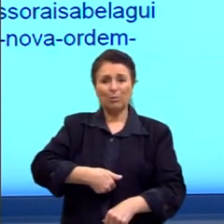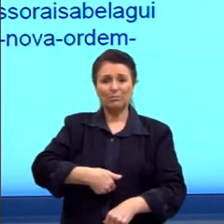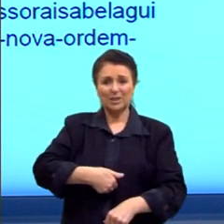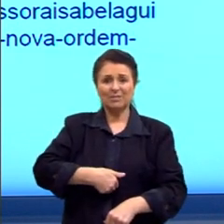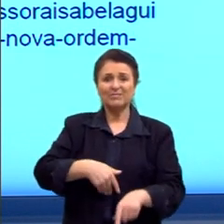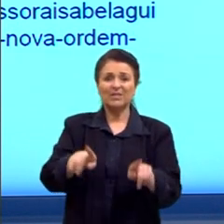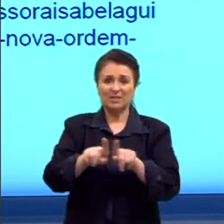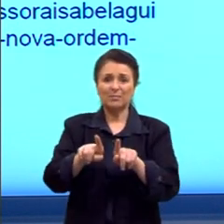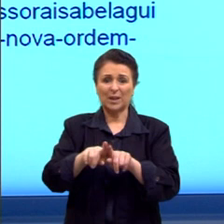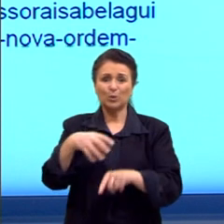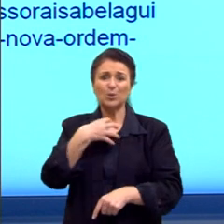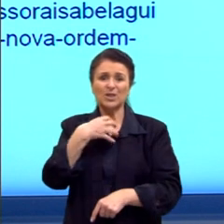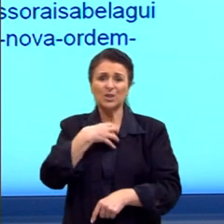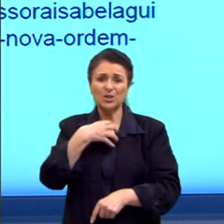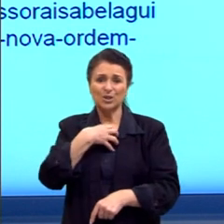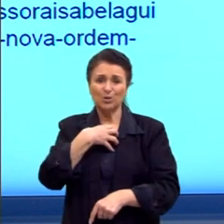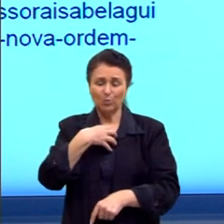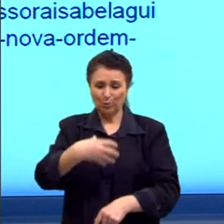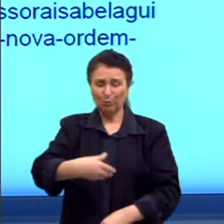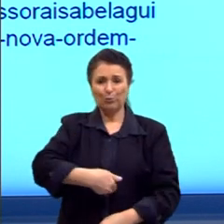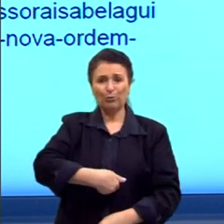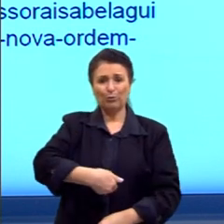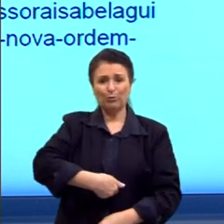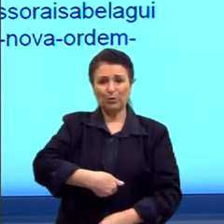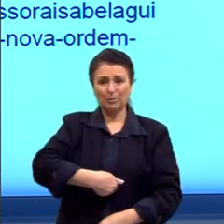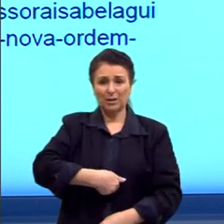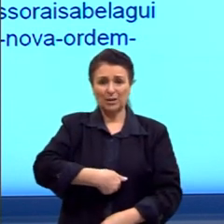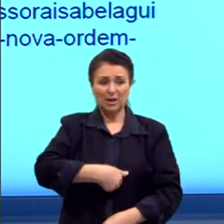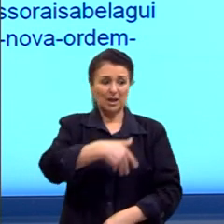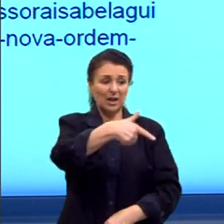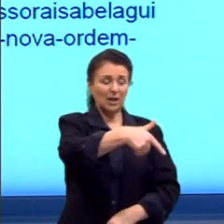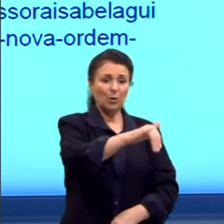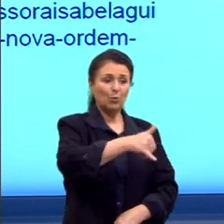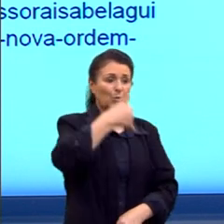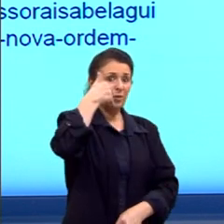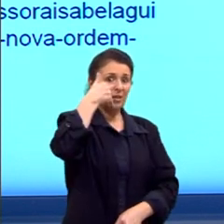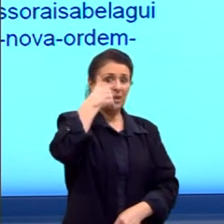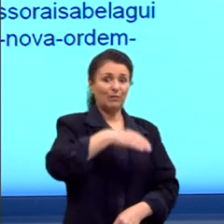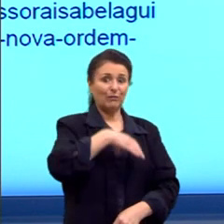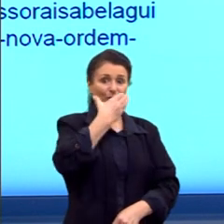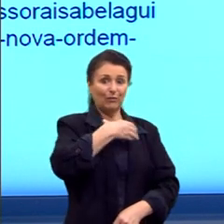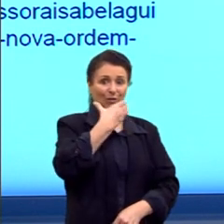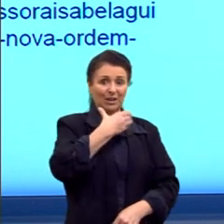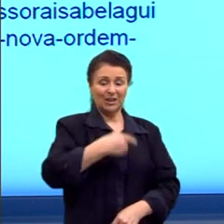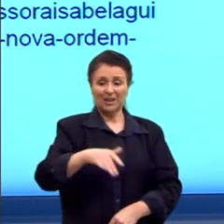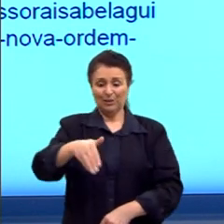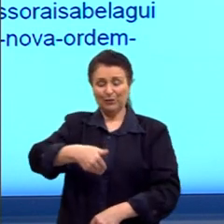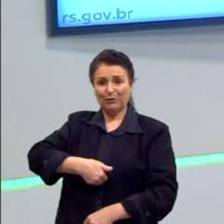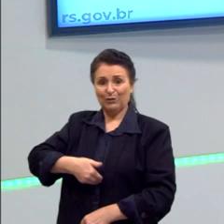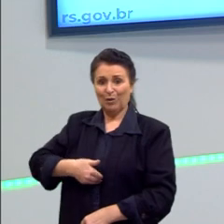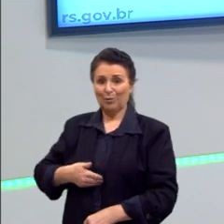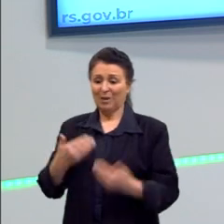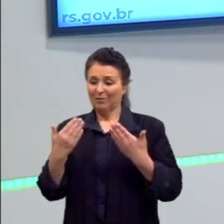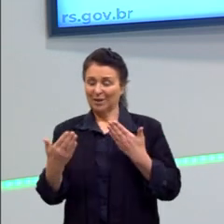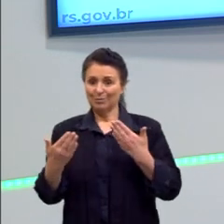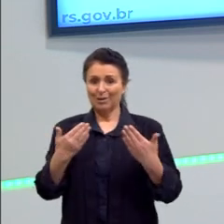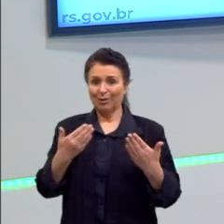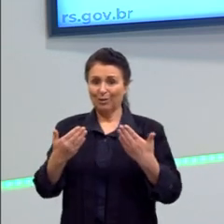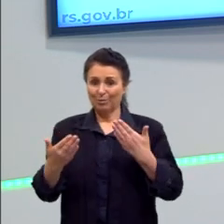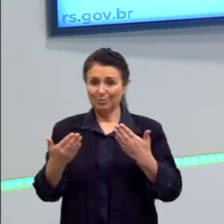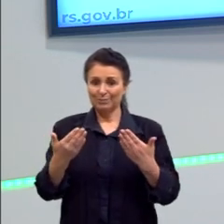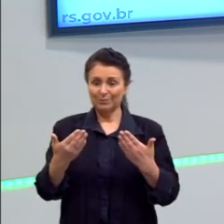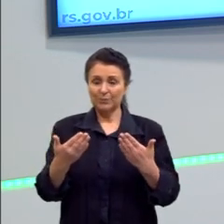barriga com fome. Então, também essas denúncias em relação à globalização. Nós podemos também perceber, por exemplo,